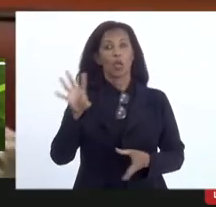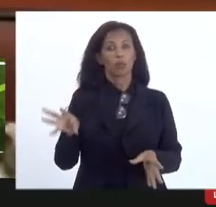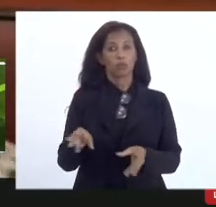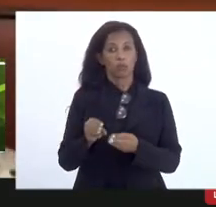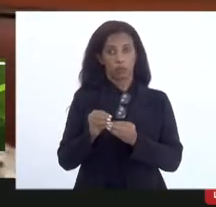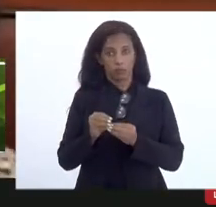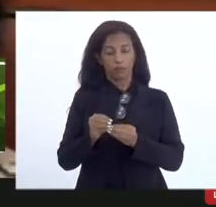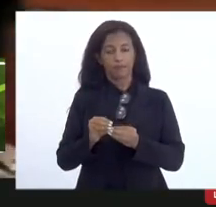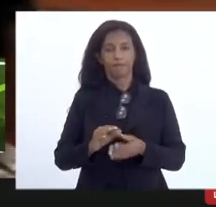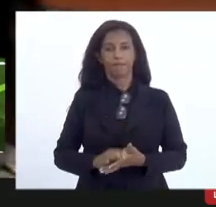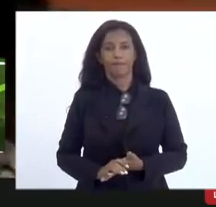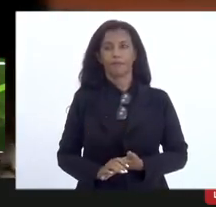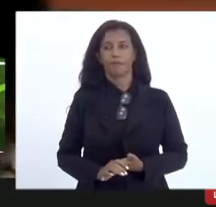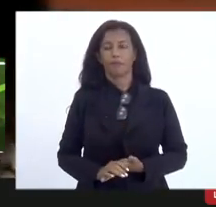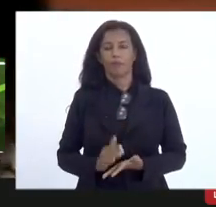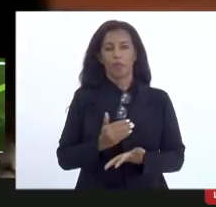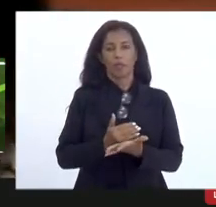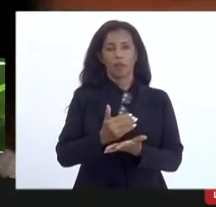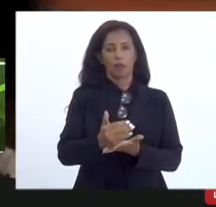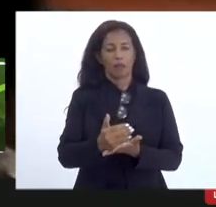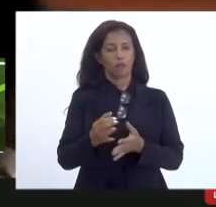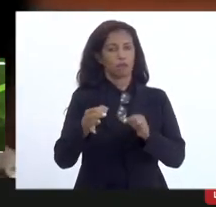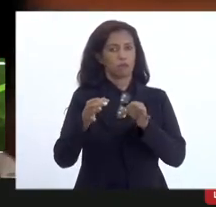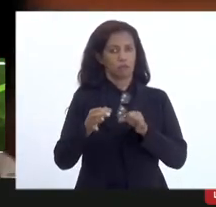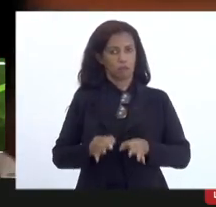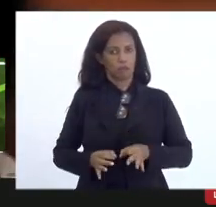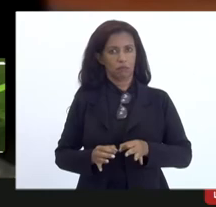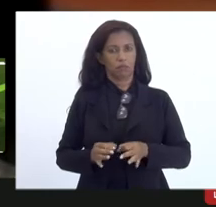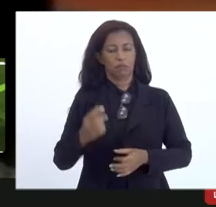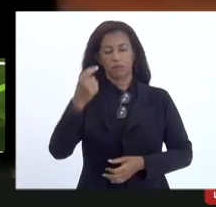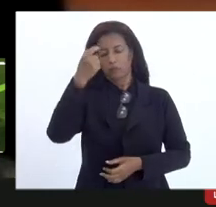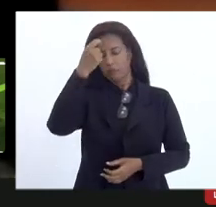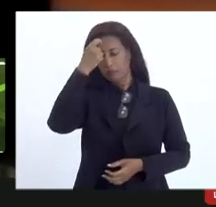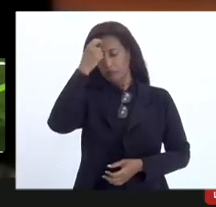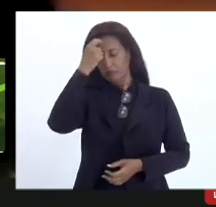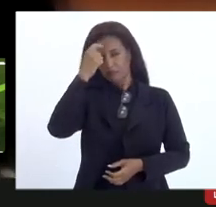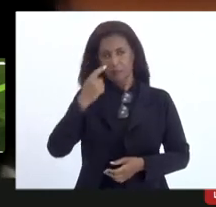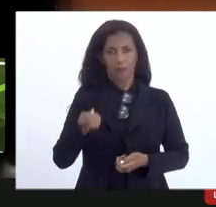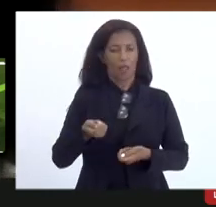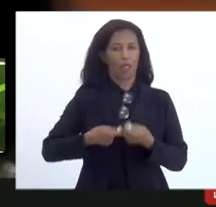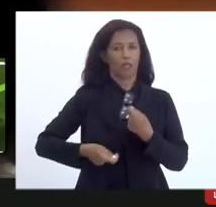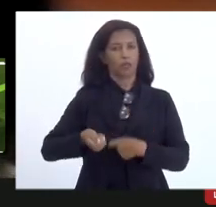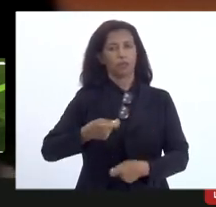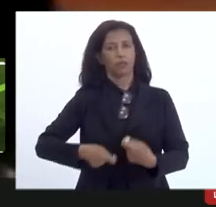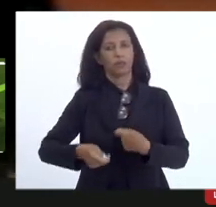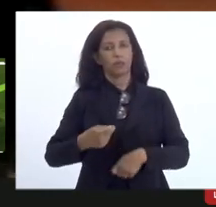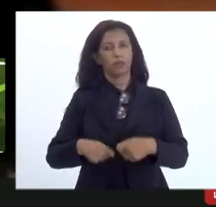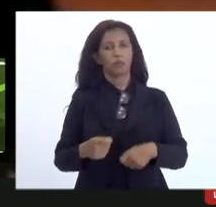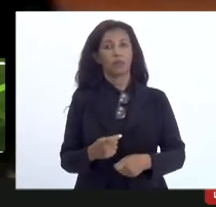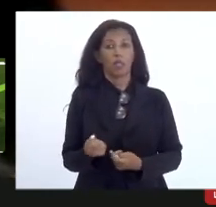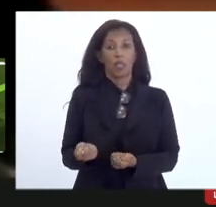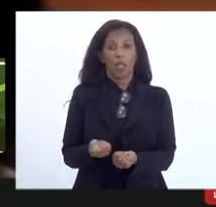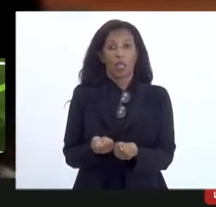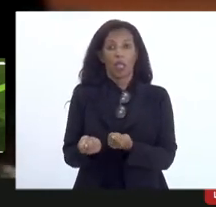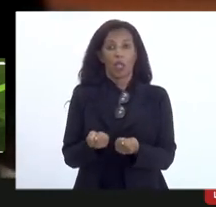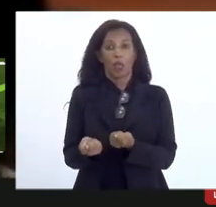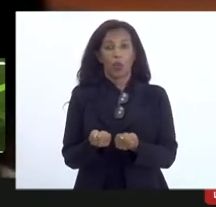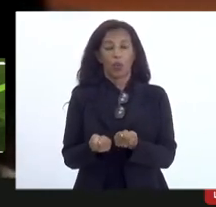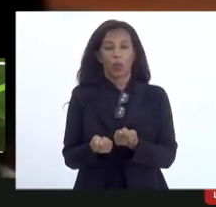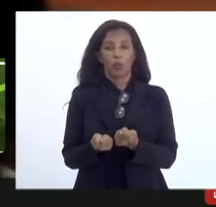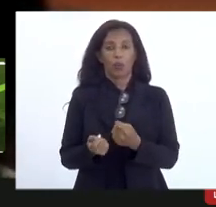os princípios da eficiência, da racionalidade administrativa e da economia